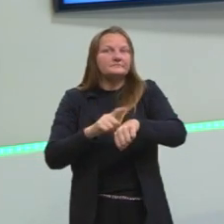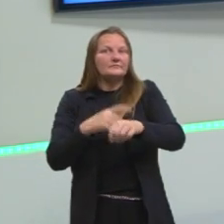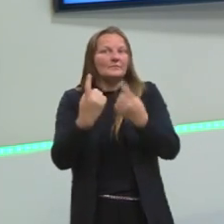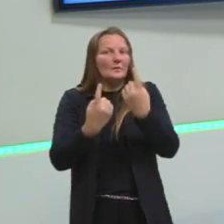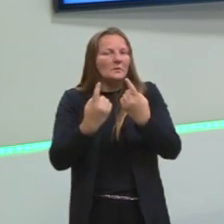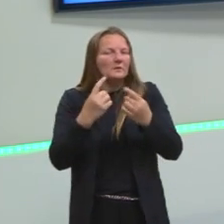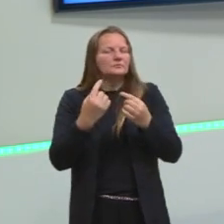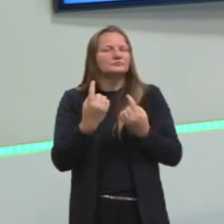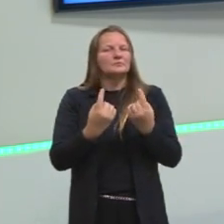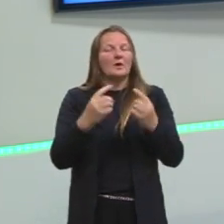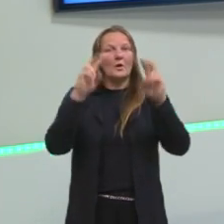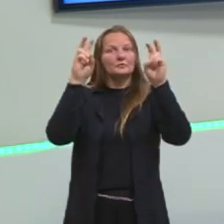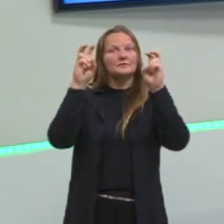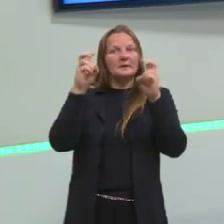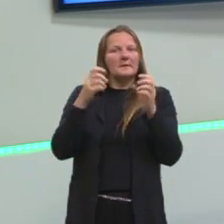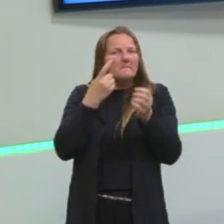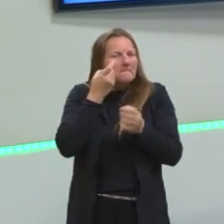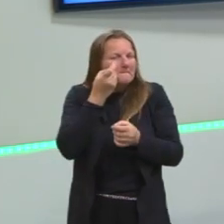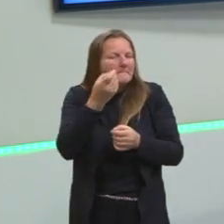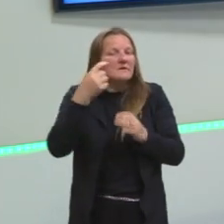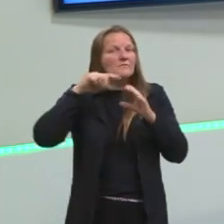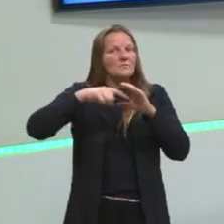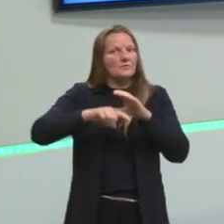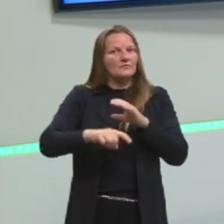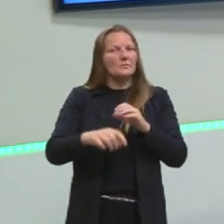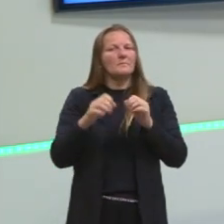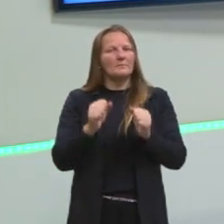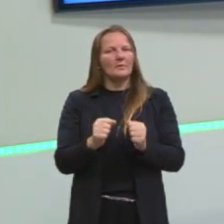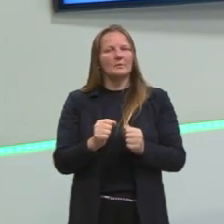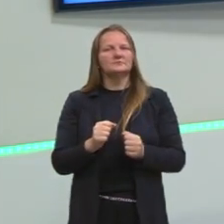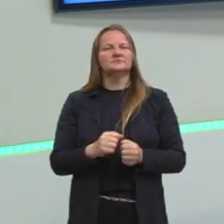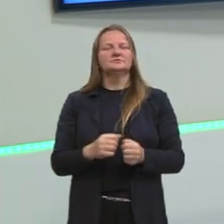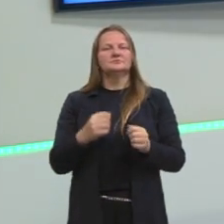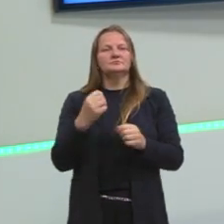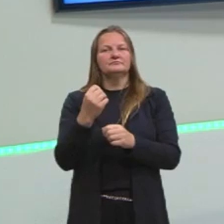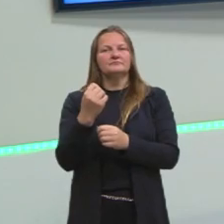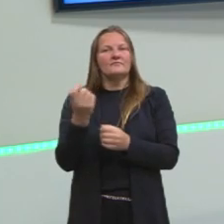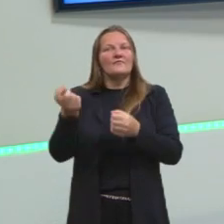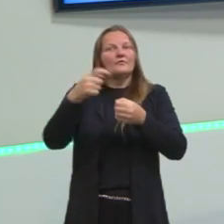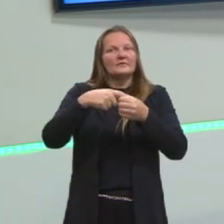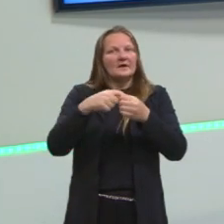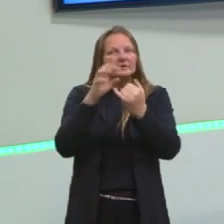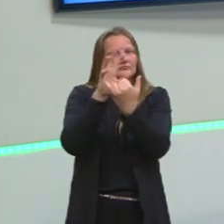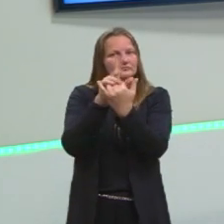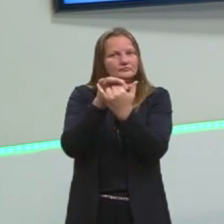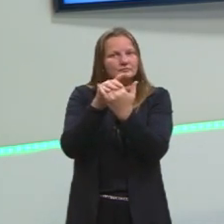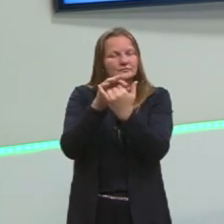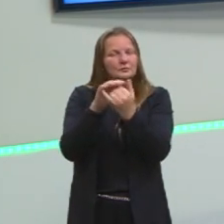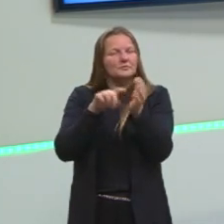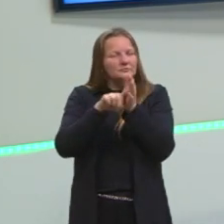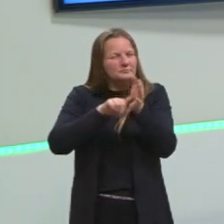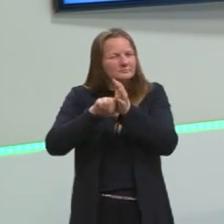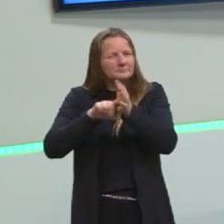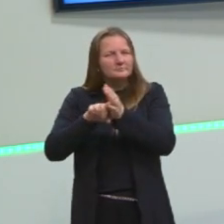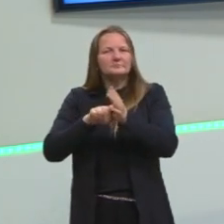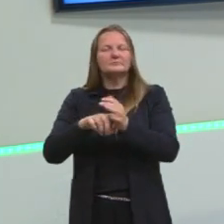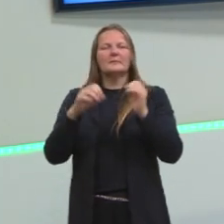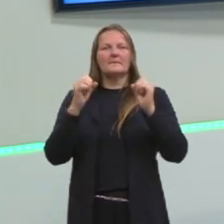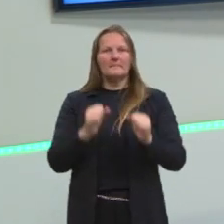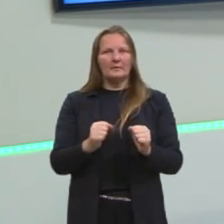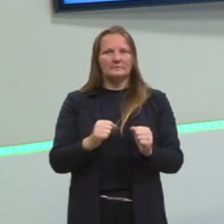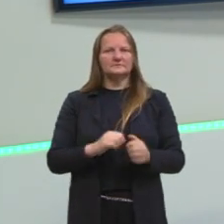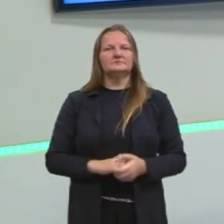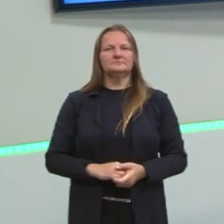algum assunto que te interessa mais, você pode voltar lá e pesquisar a aula na